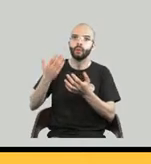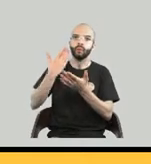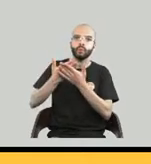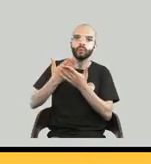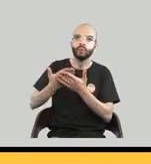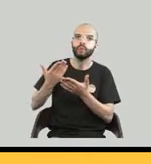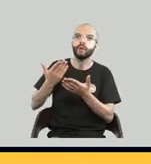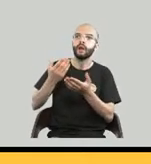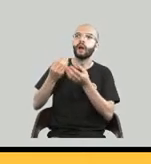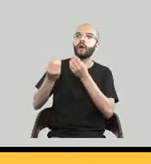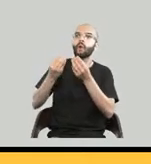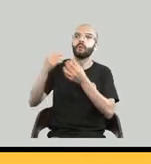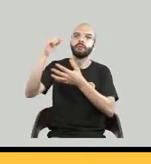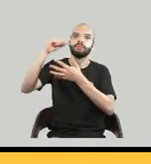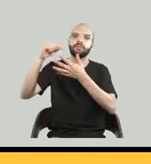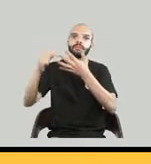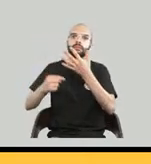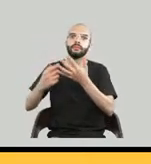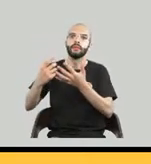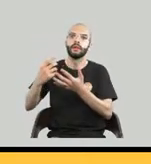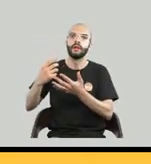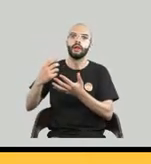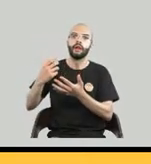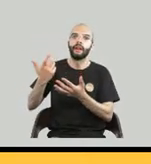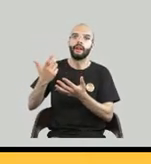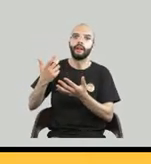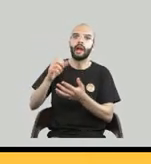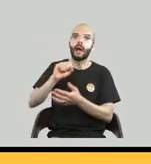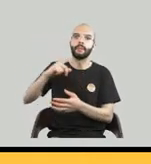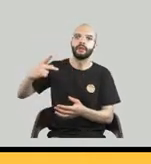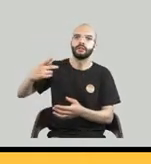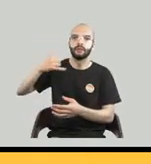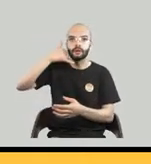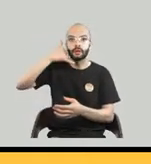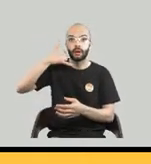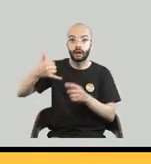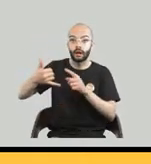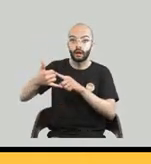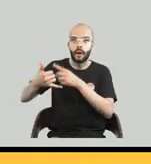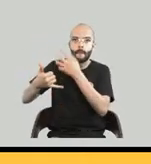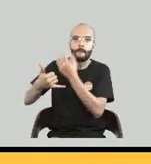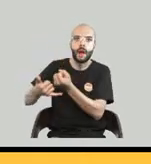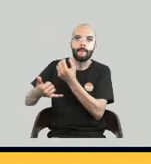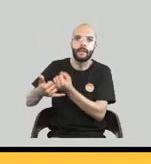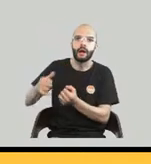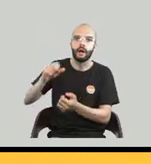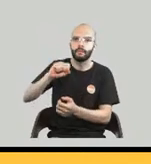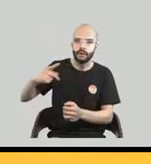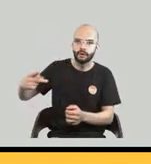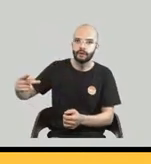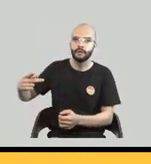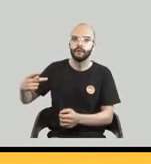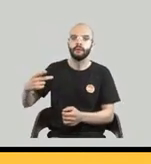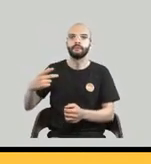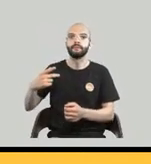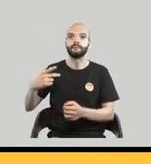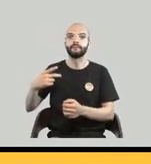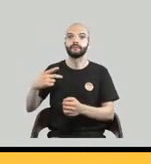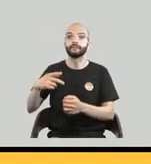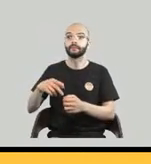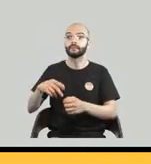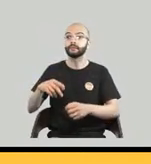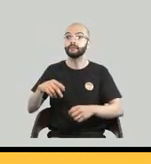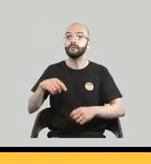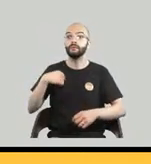você passa a os aplicativos nos celulares e a maioria da população tem celular a gente aumenta uma base